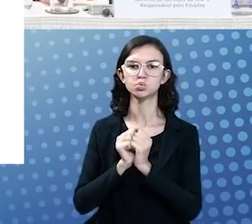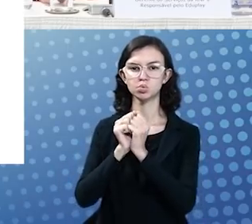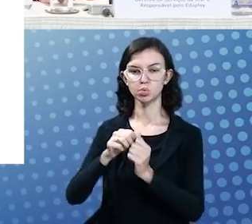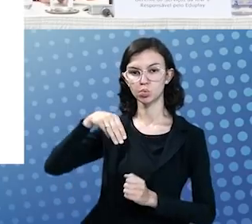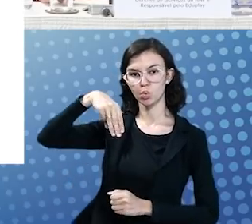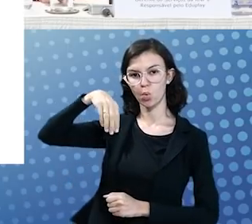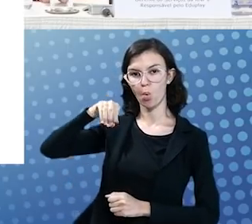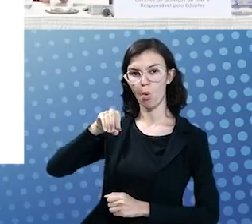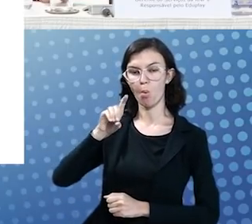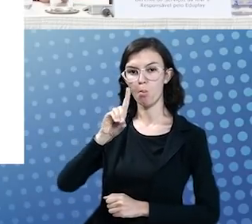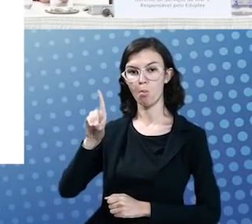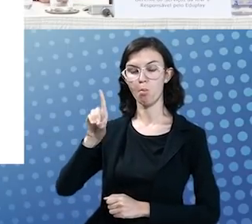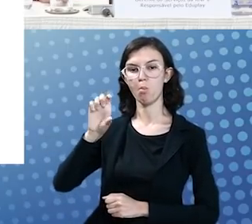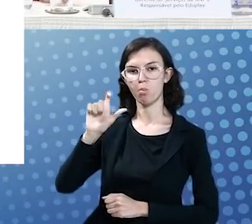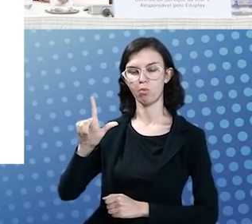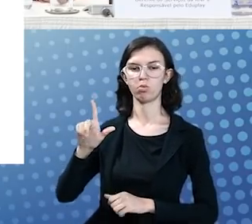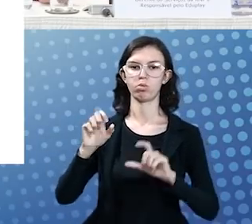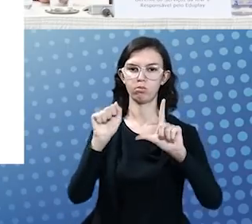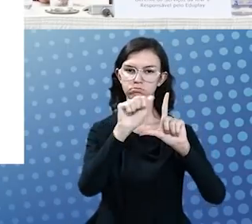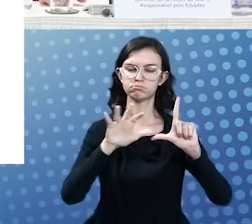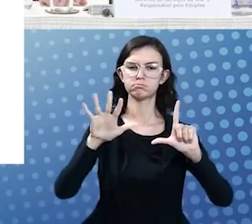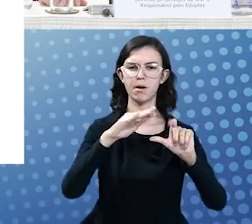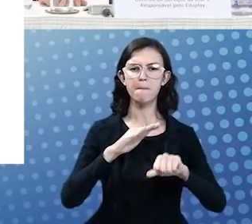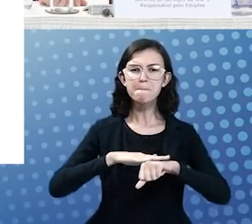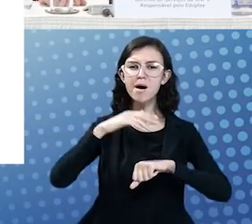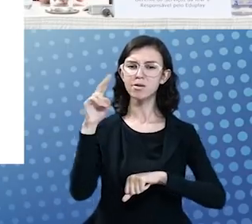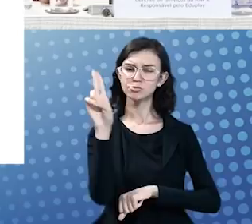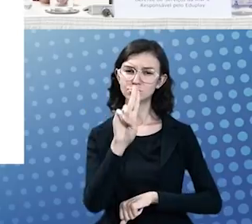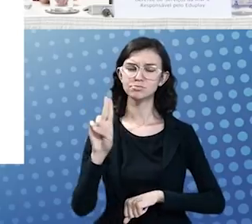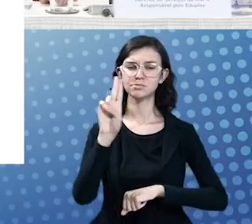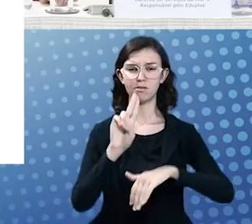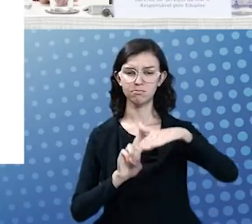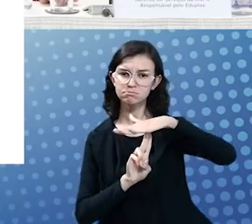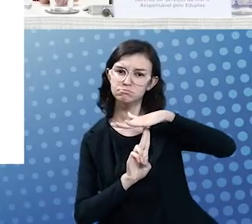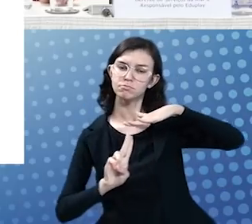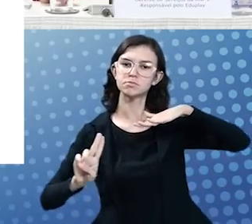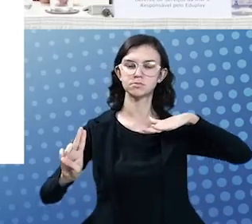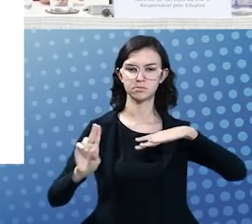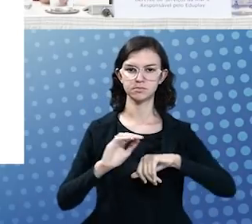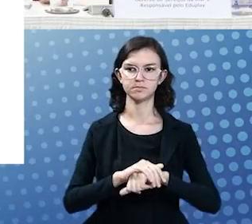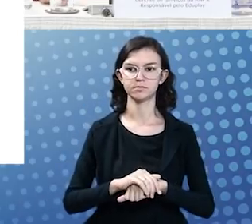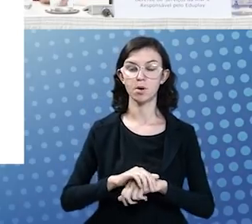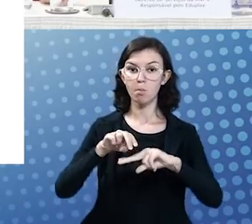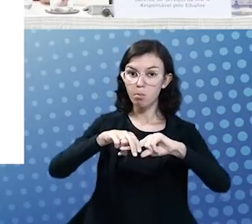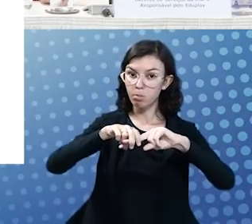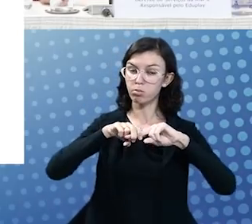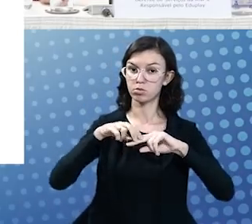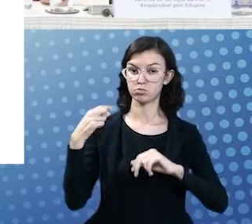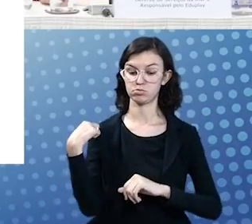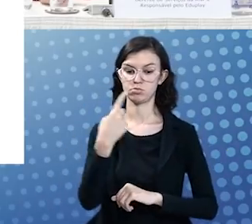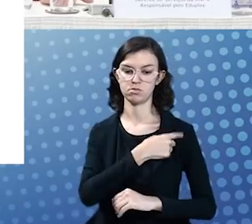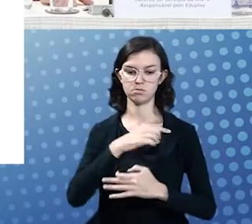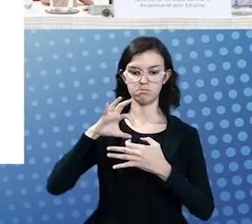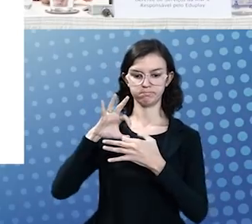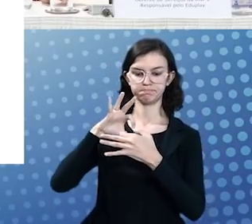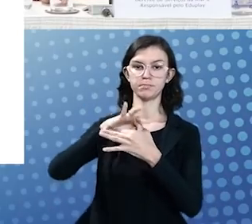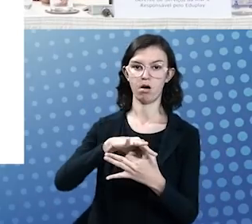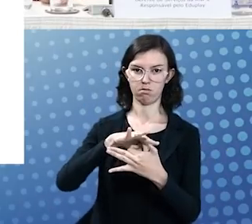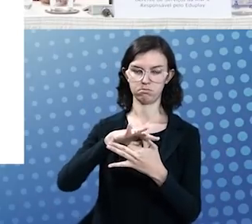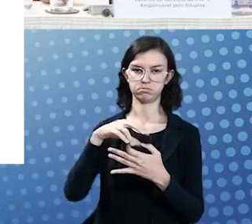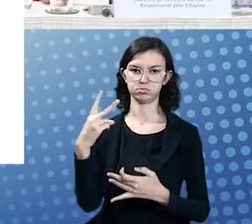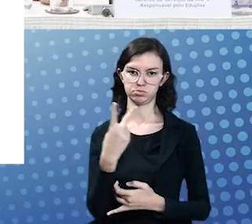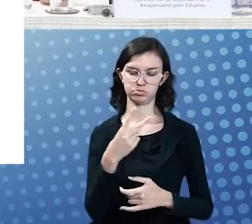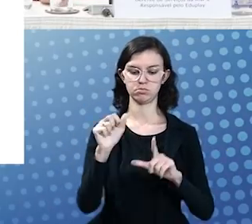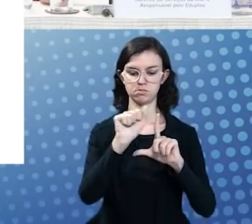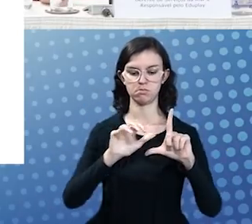com o Moodle, como o próprio Alexandre já colocou, é a plataforma mais utilizada nas nossas universidades